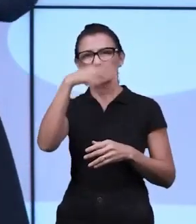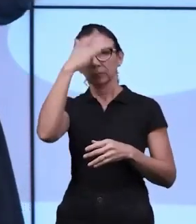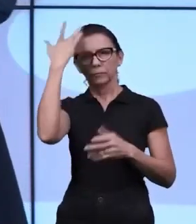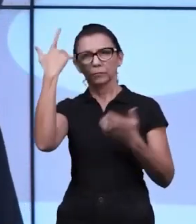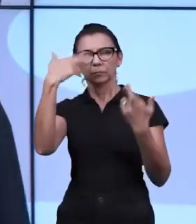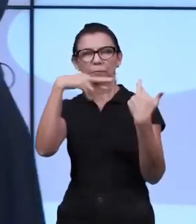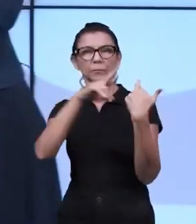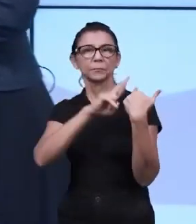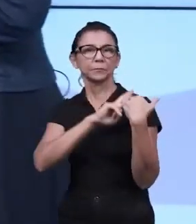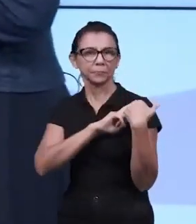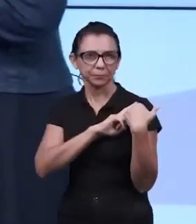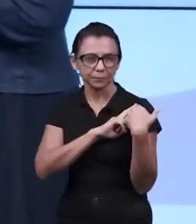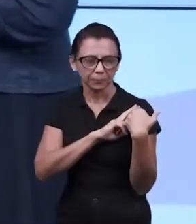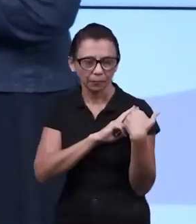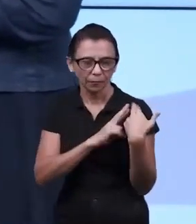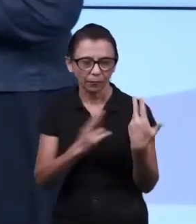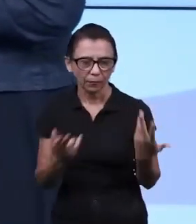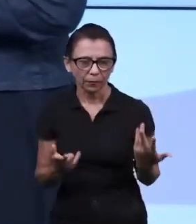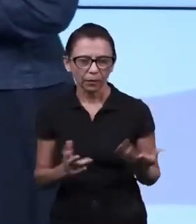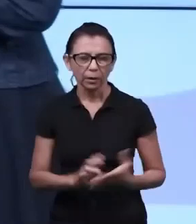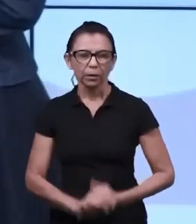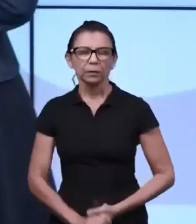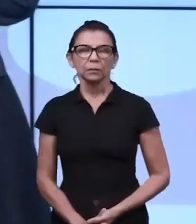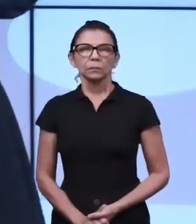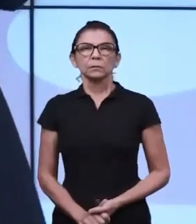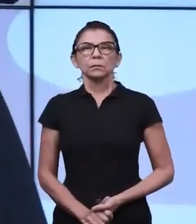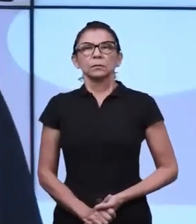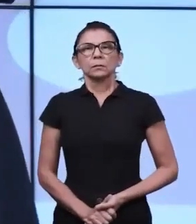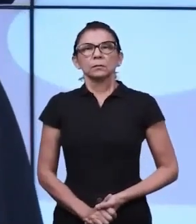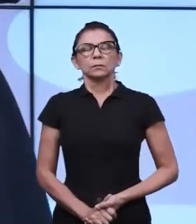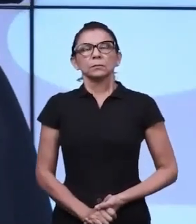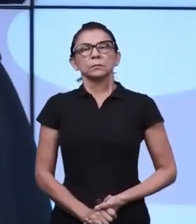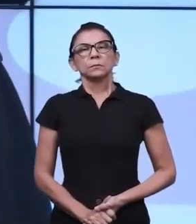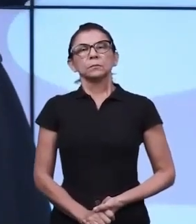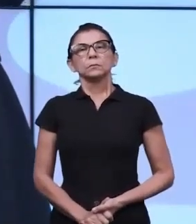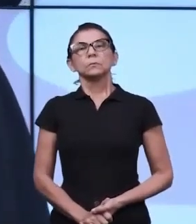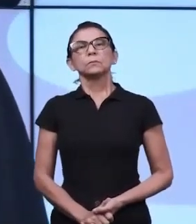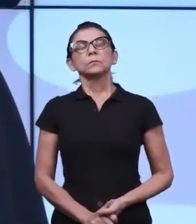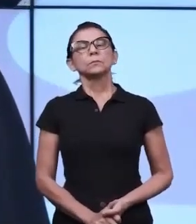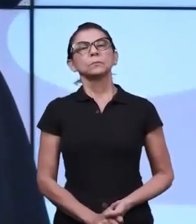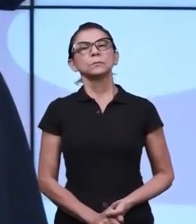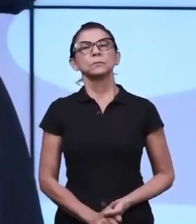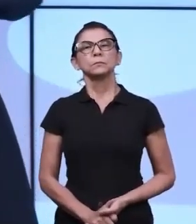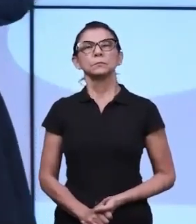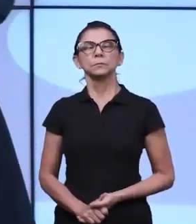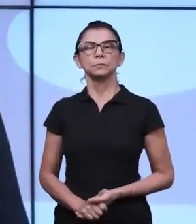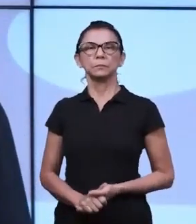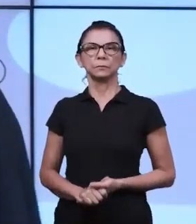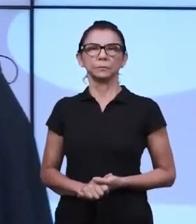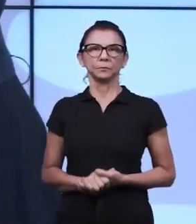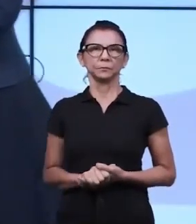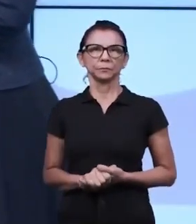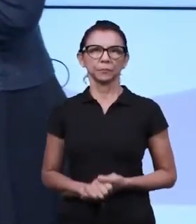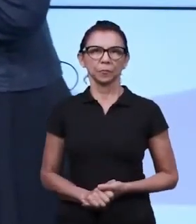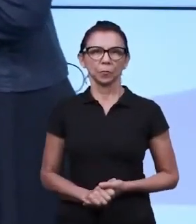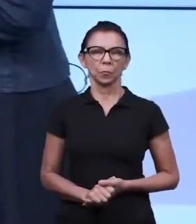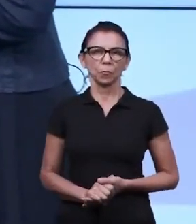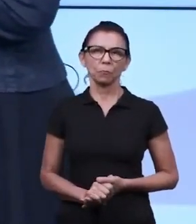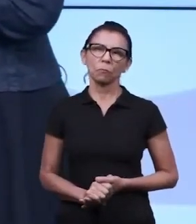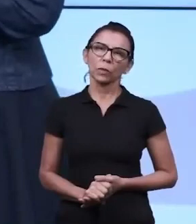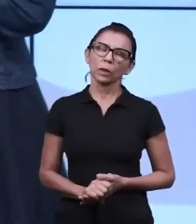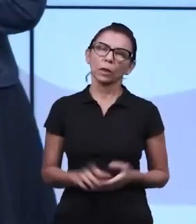Então, algumas dicas que eu vou dar para vocês aqui hoje são,